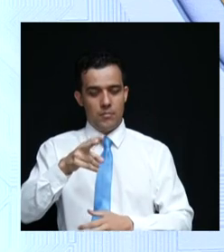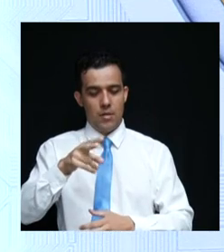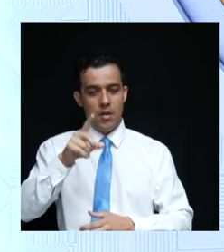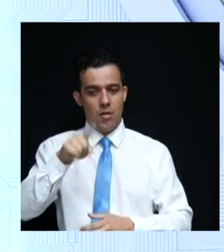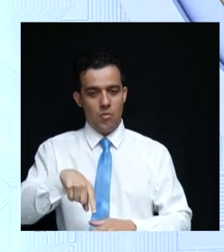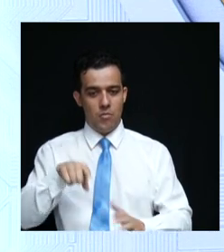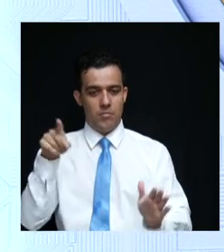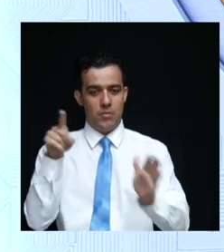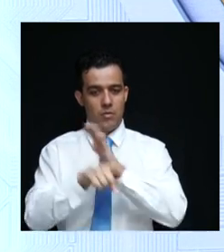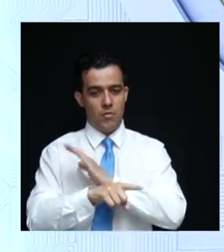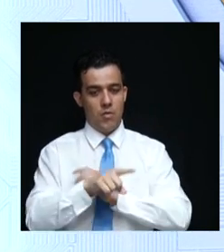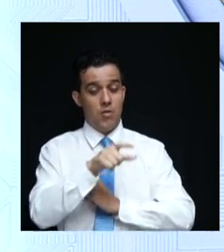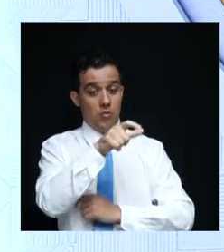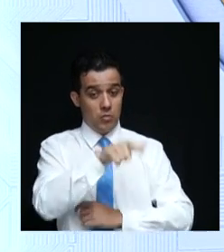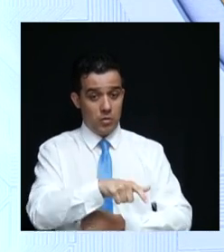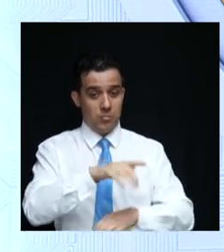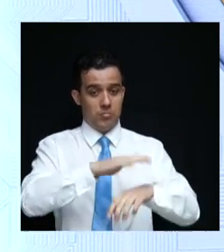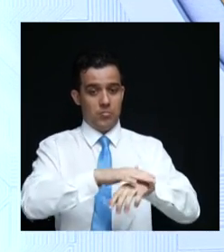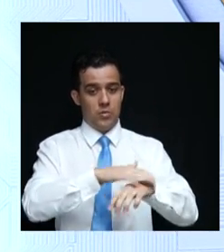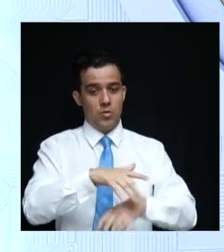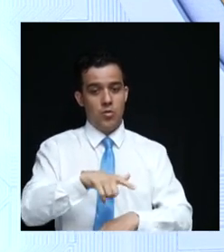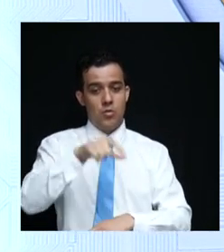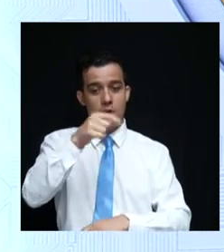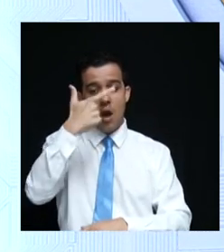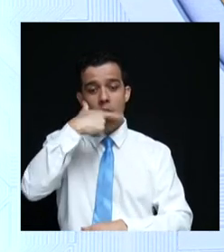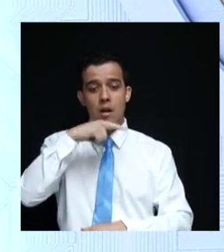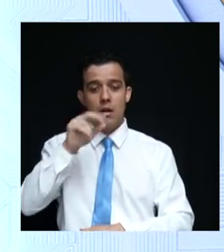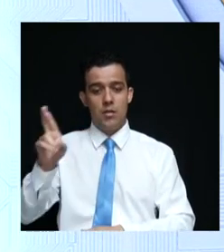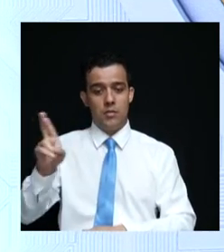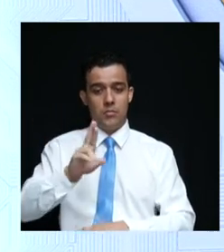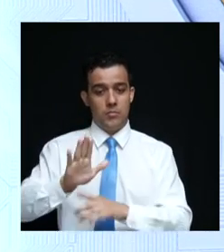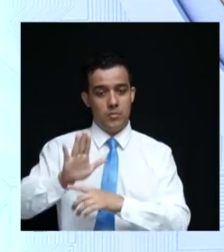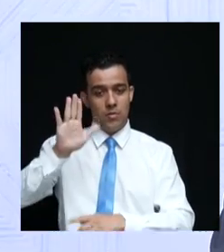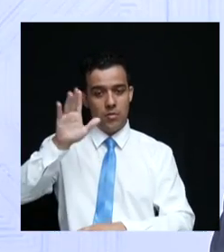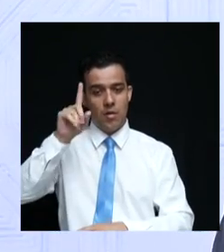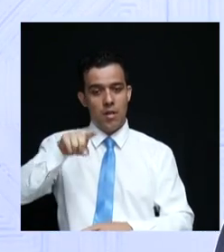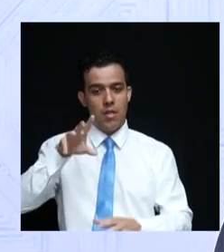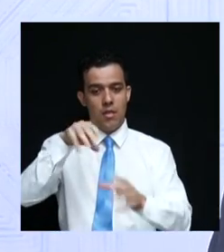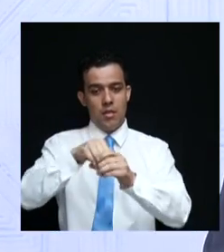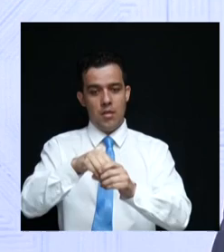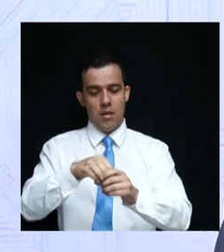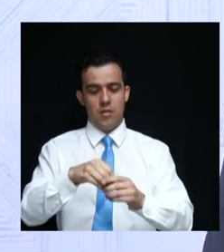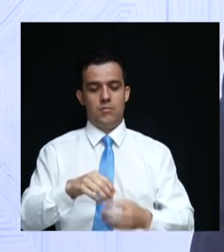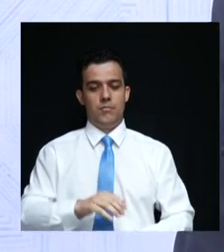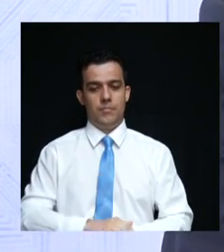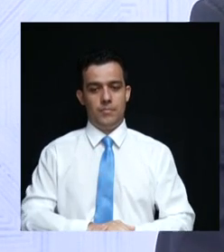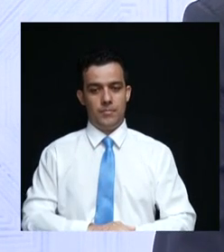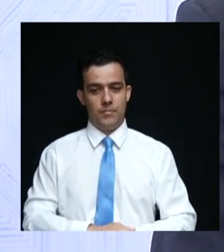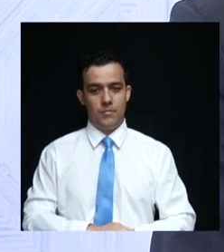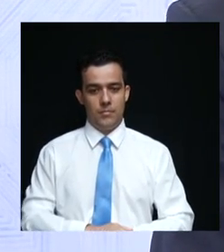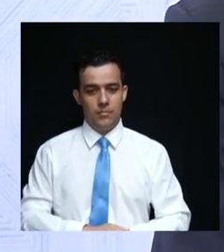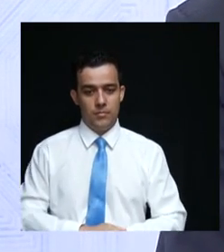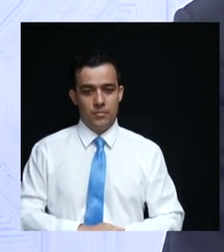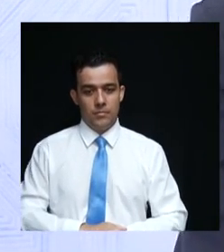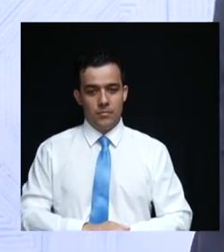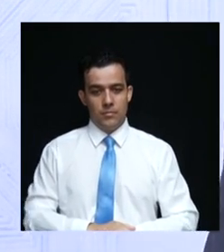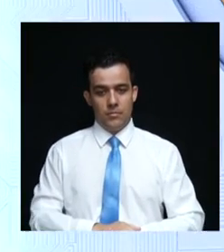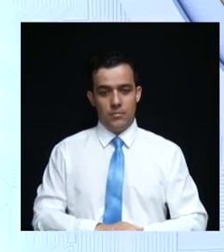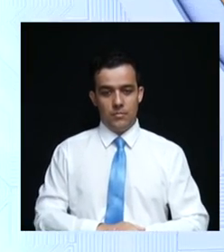escolhe quem vai comentar a resposta que o senhor dará à pergunta que está no envelope. Cátia Maria.